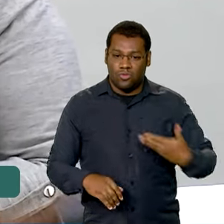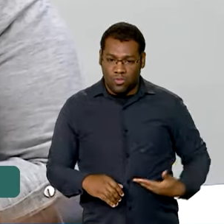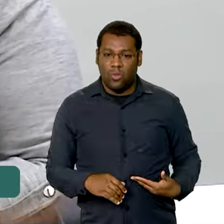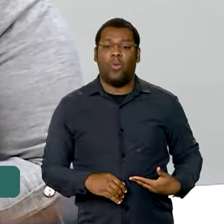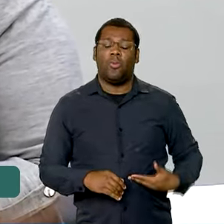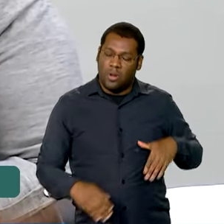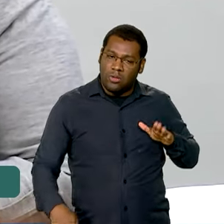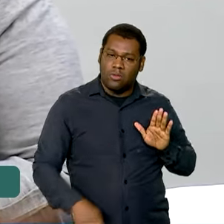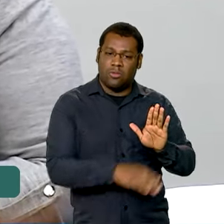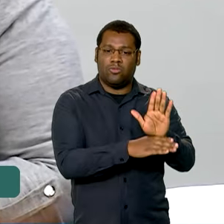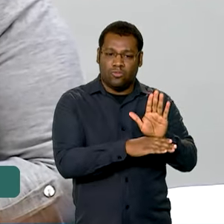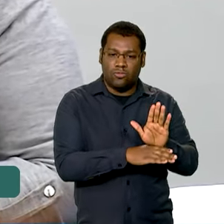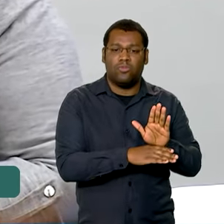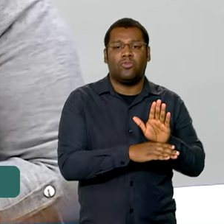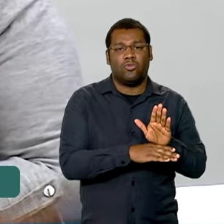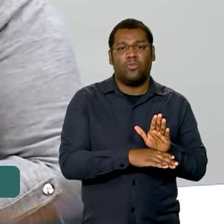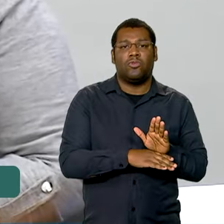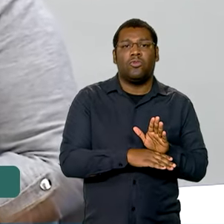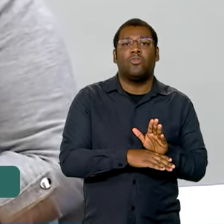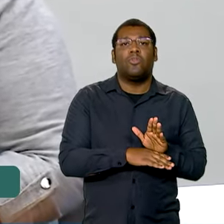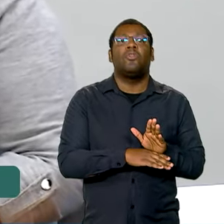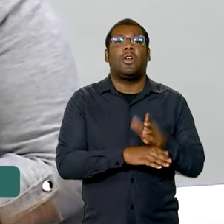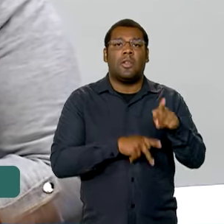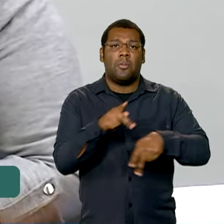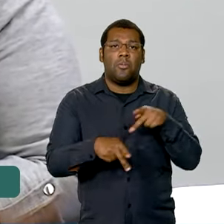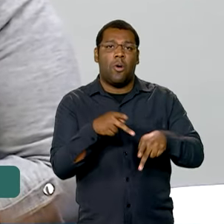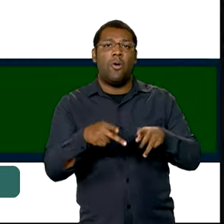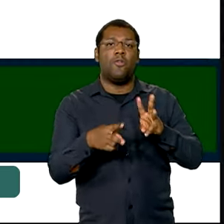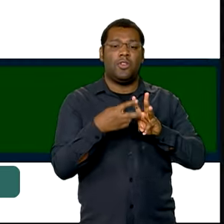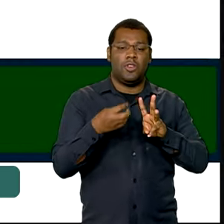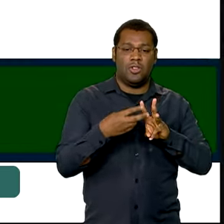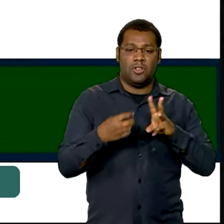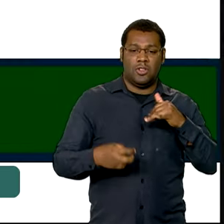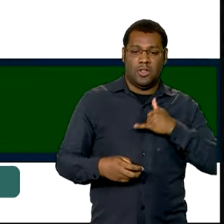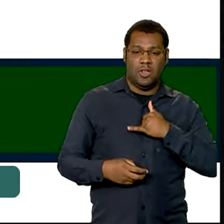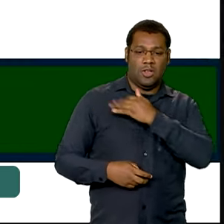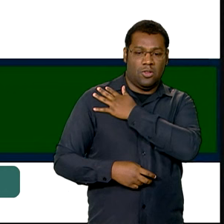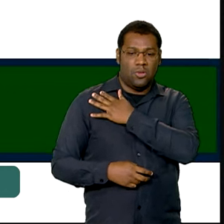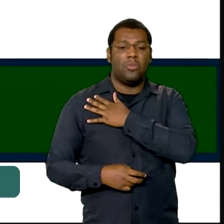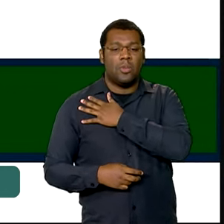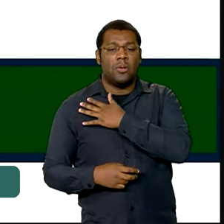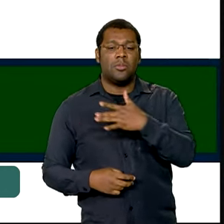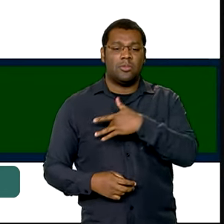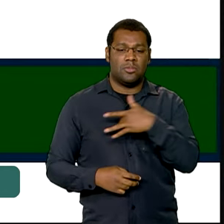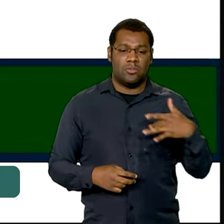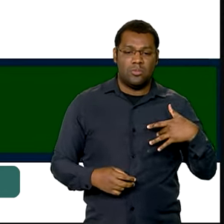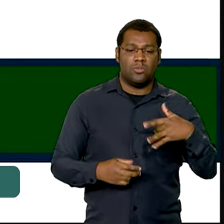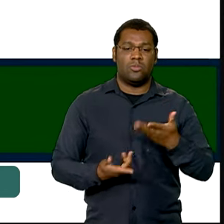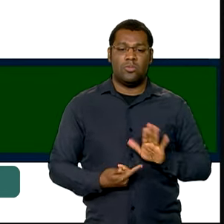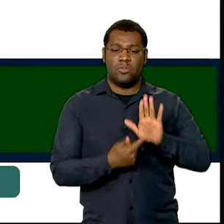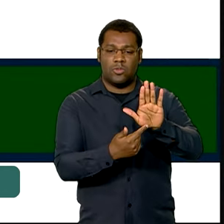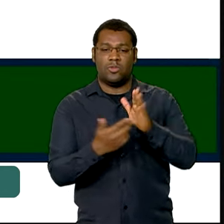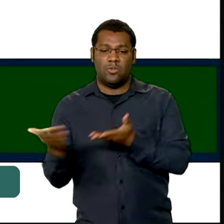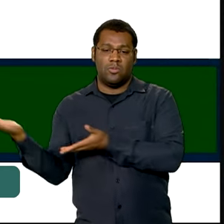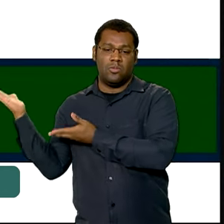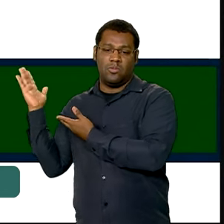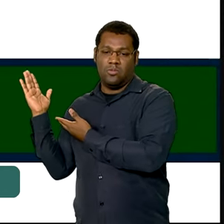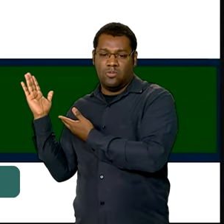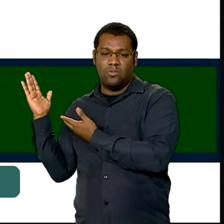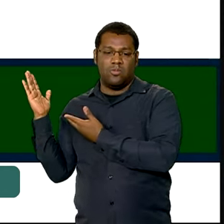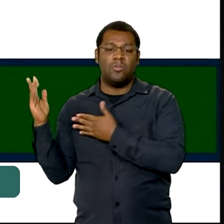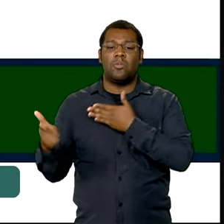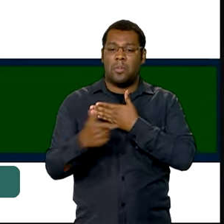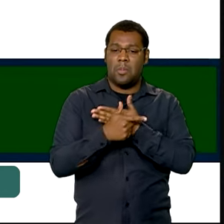acompanhamento também das ações de saúde. Aqui estão algumas imagens da atuação da